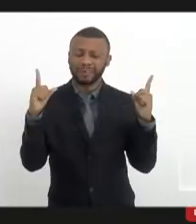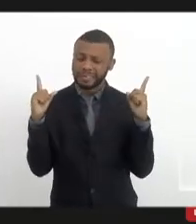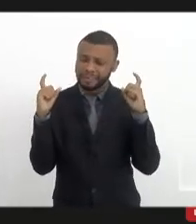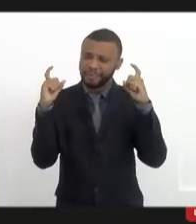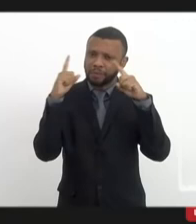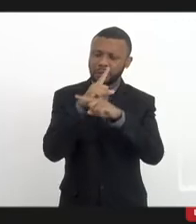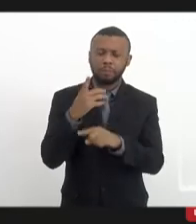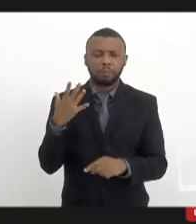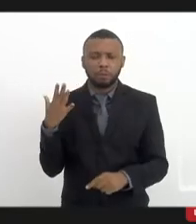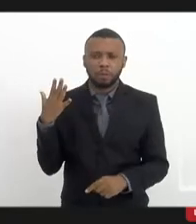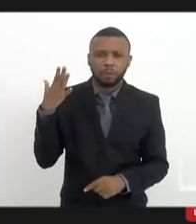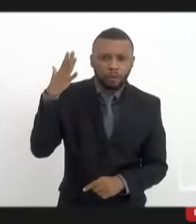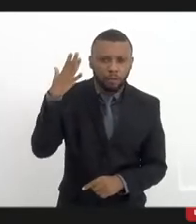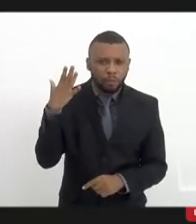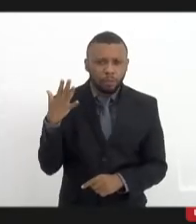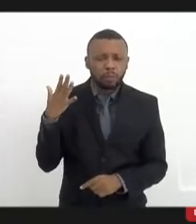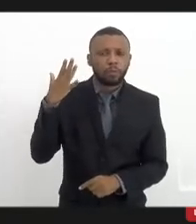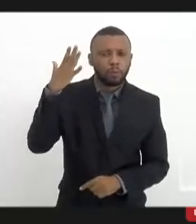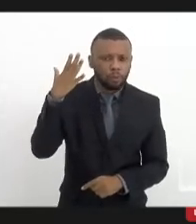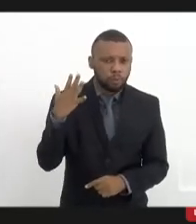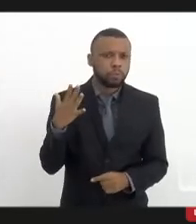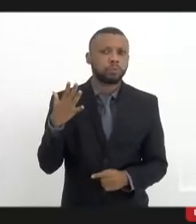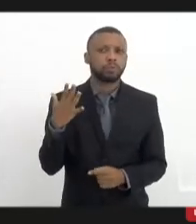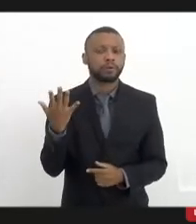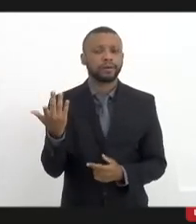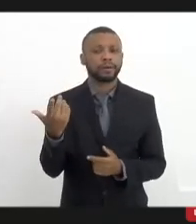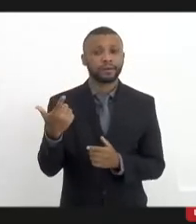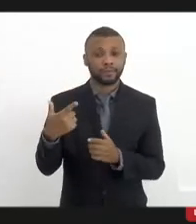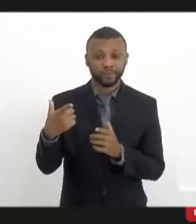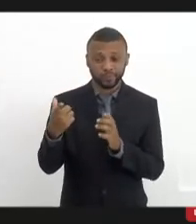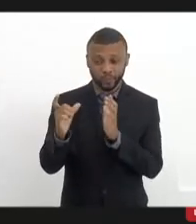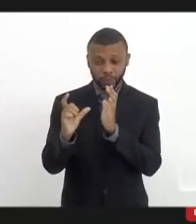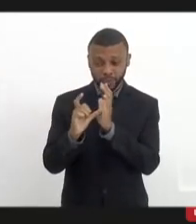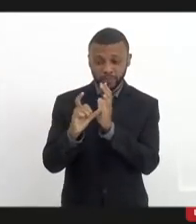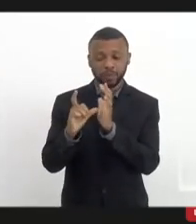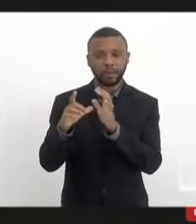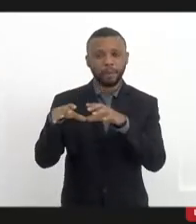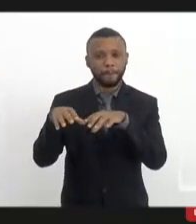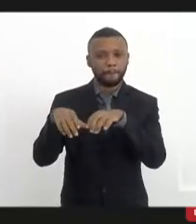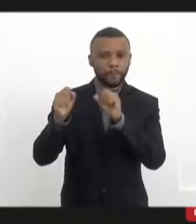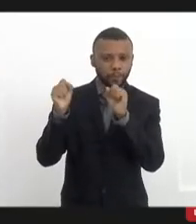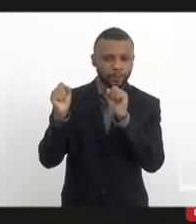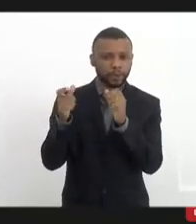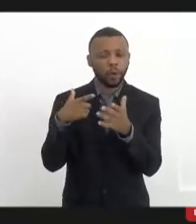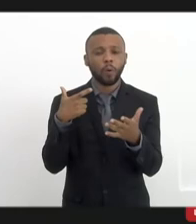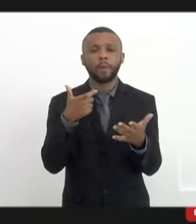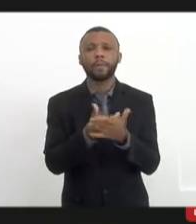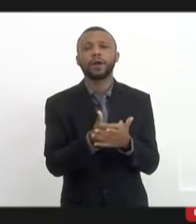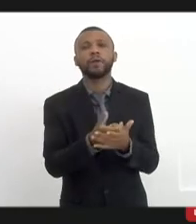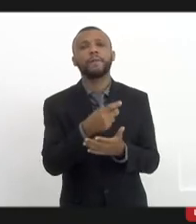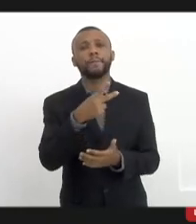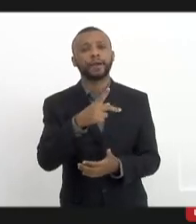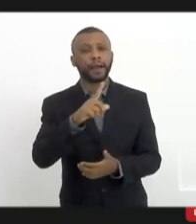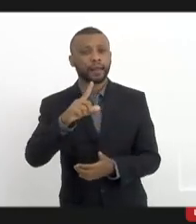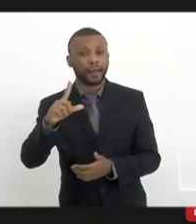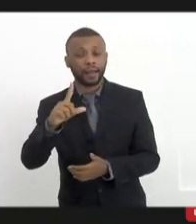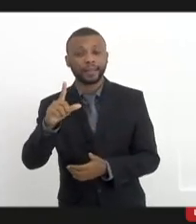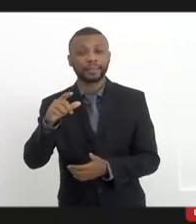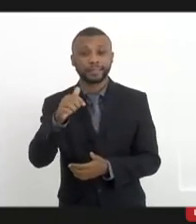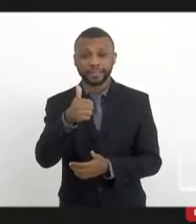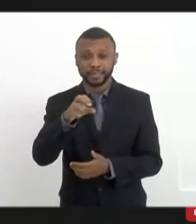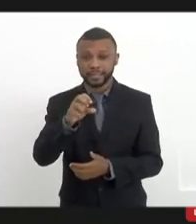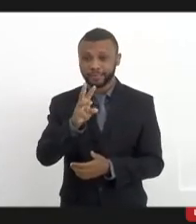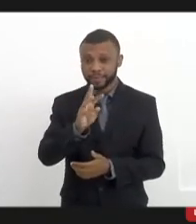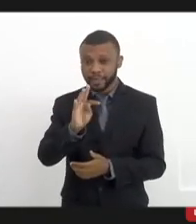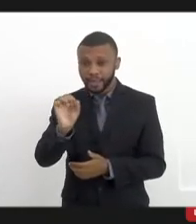para todos, né? Meu transmissor, o que for, aí eu comprei o PLL de 15 watts, é que está quebrando o galho agora